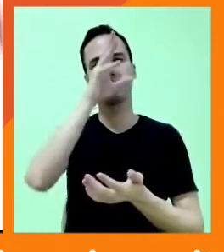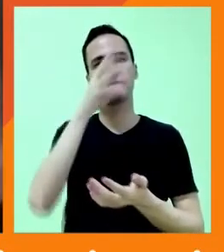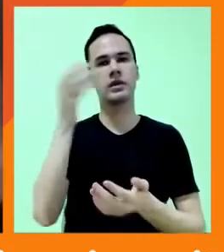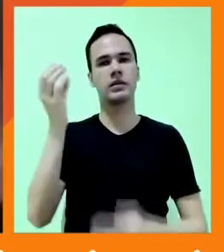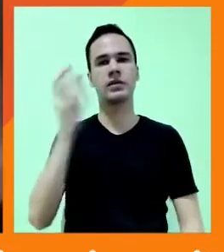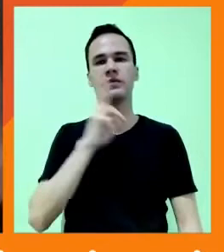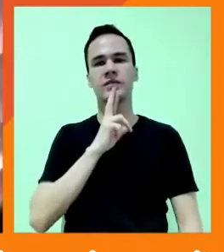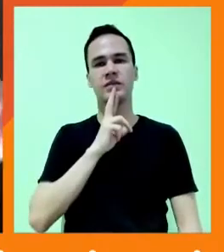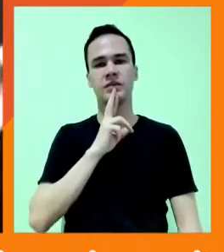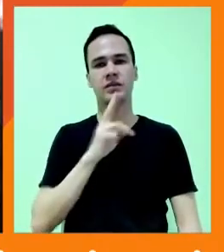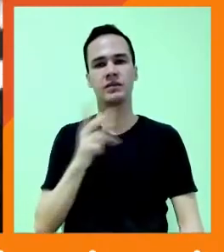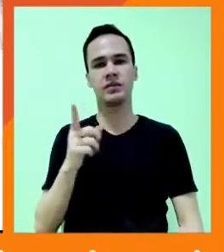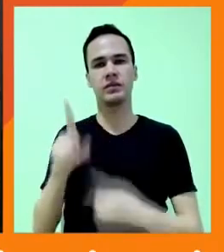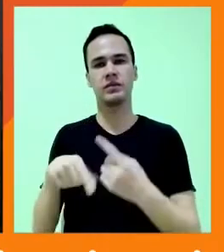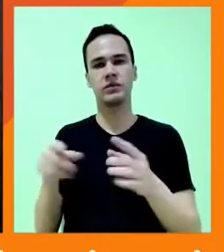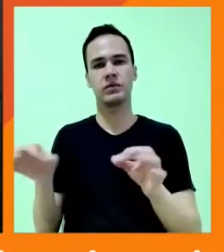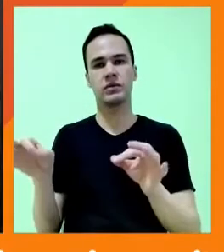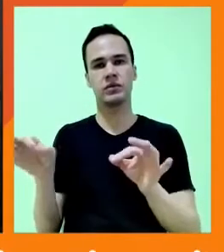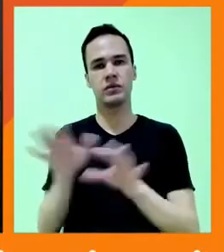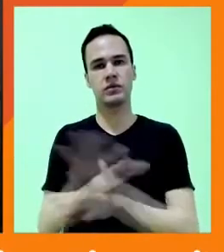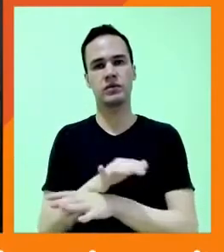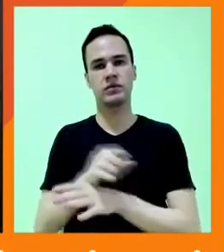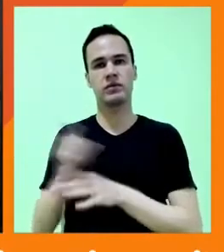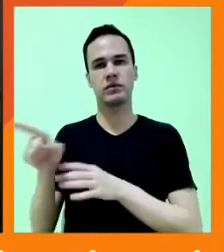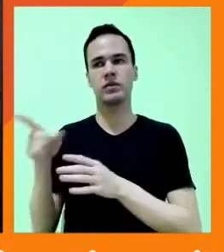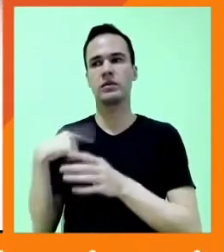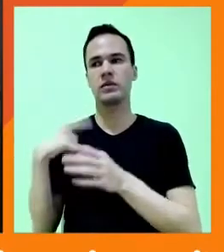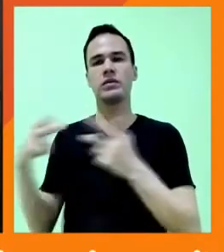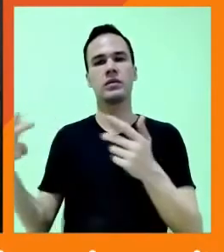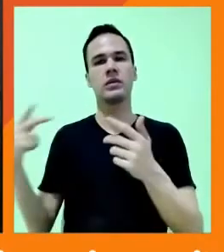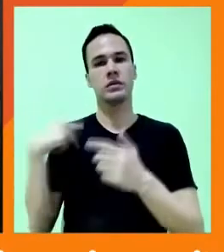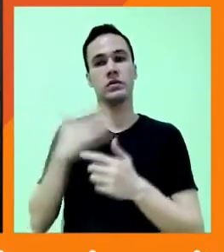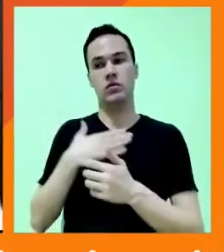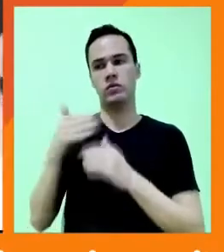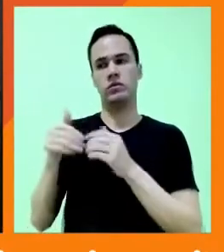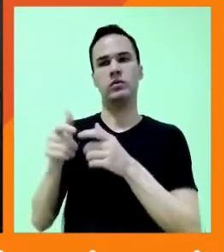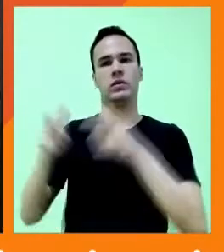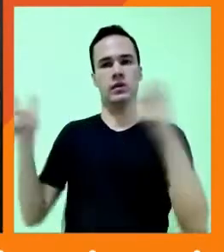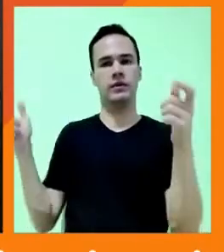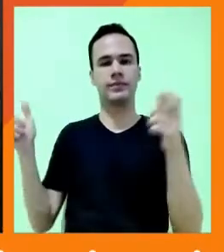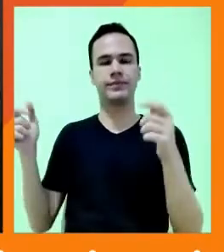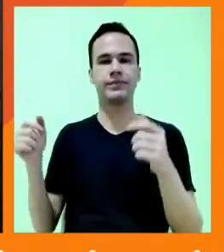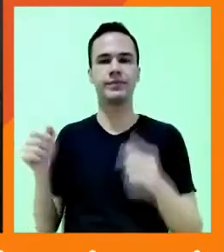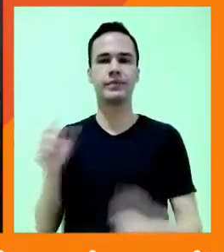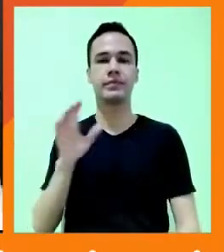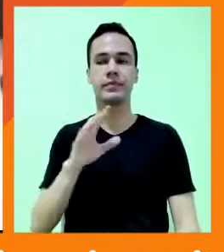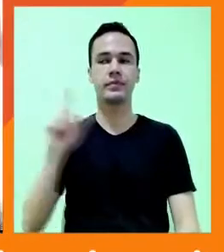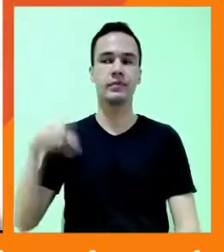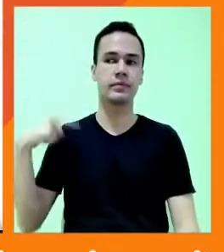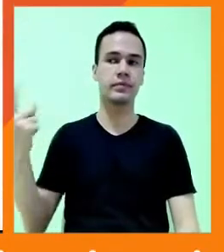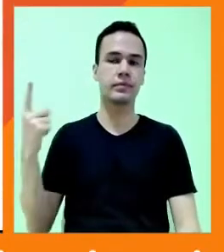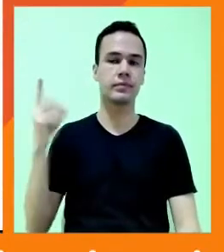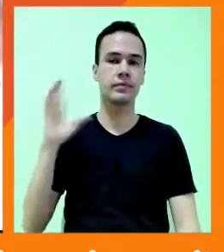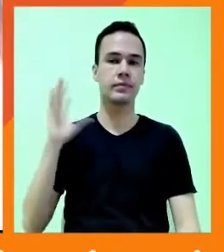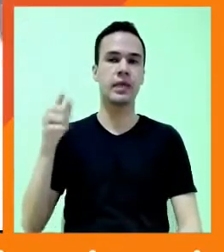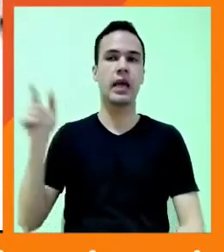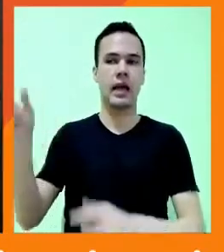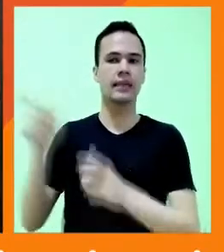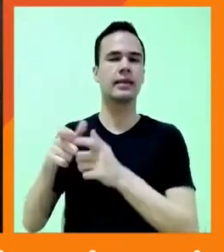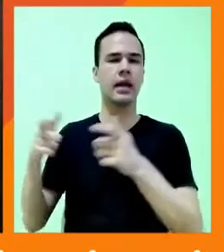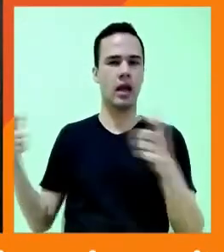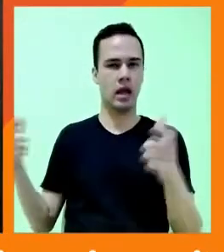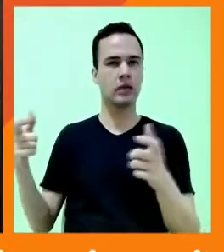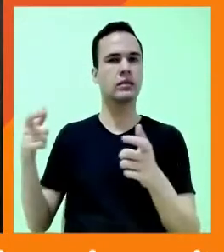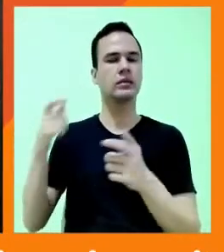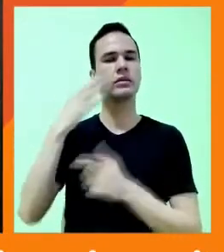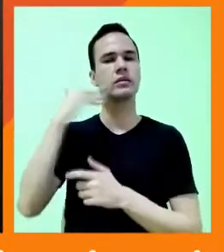fecha? O mercado só valoriza quem é grande? Mas o acontece quando quem é grande demonstra as